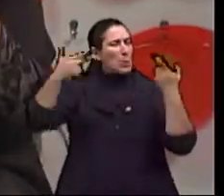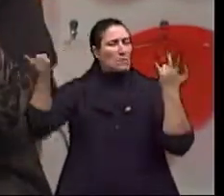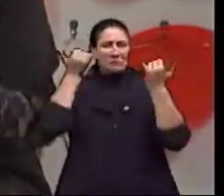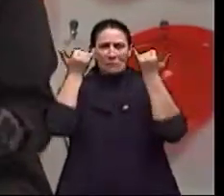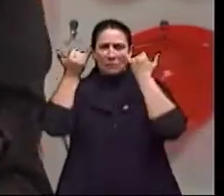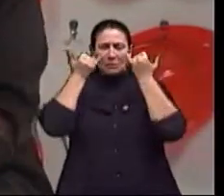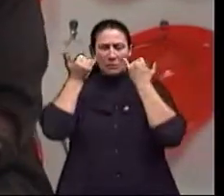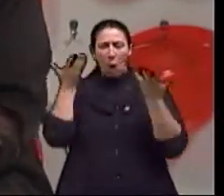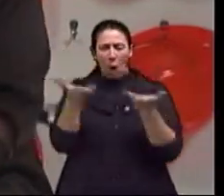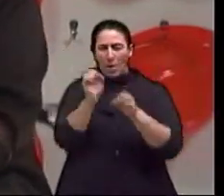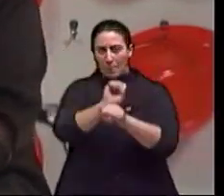pesquisa. Nós já voltamos. nossa conversa, já voltamos.